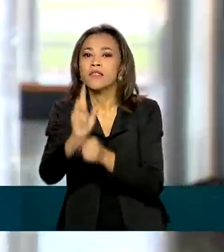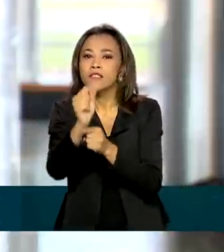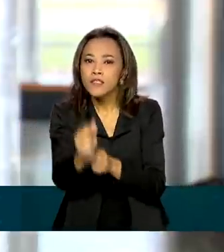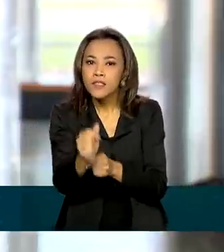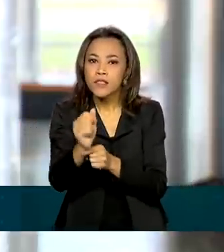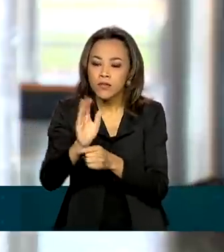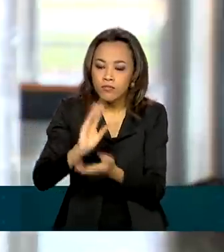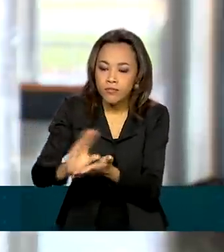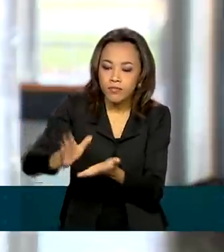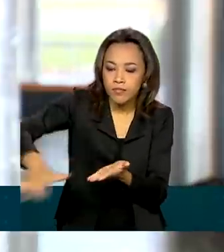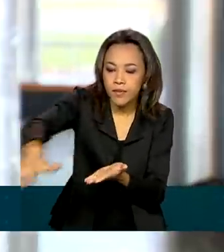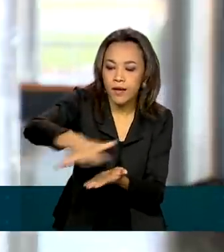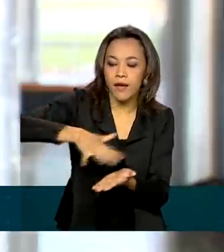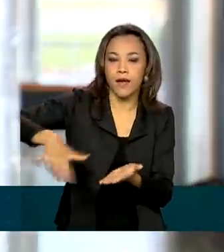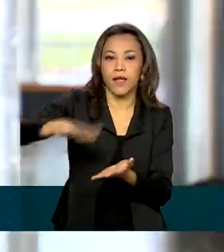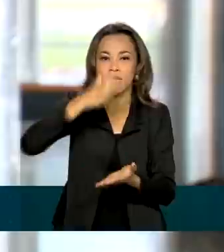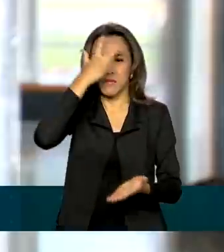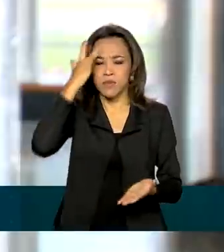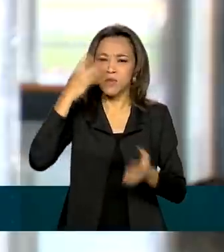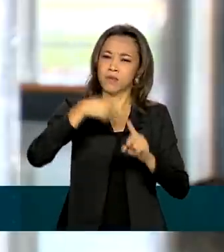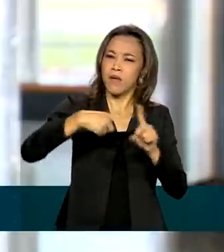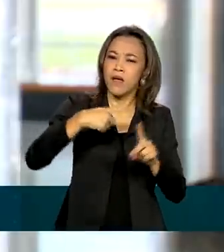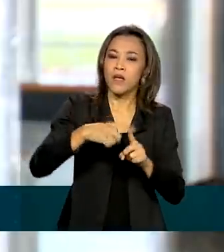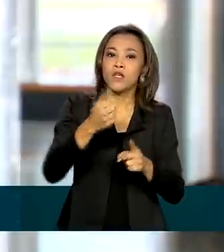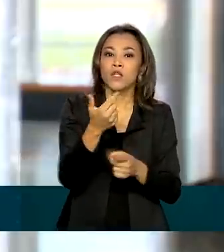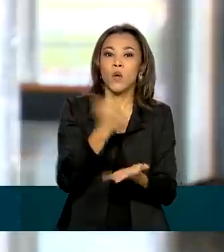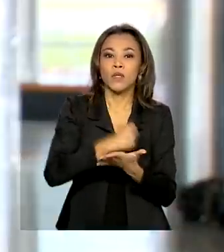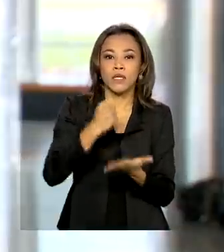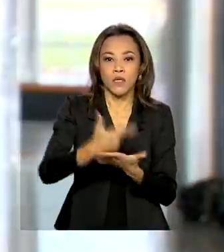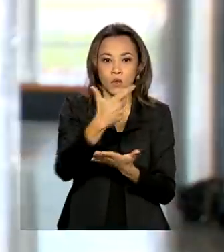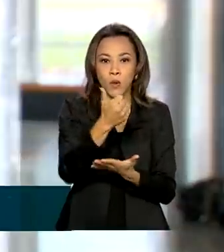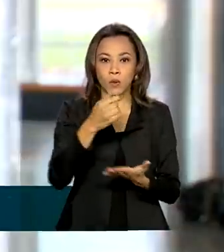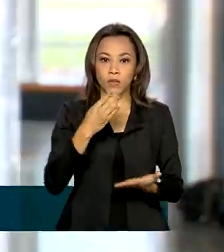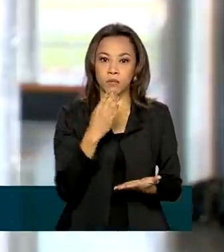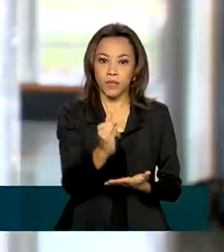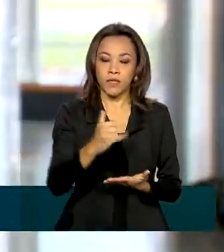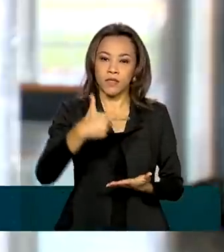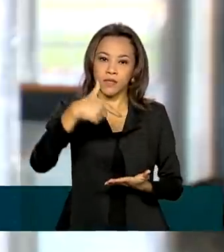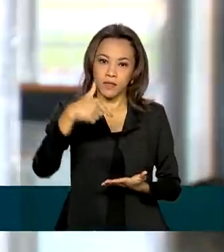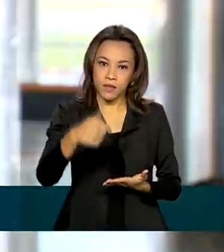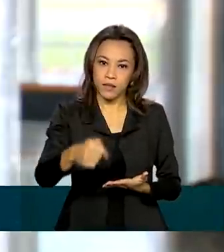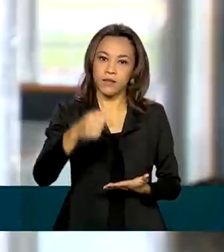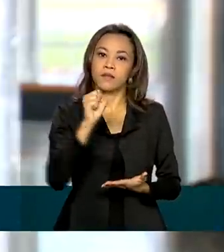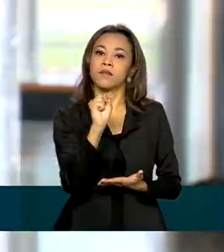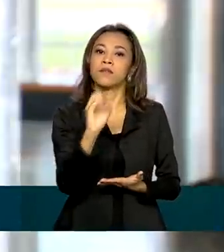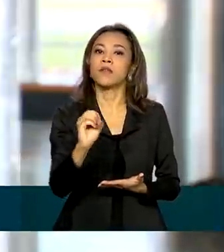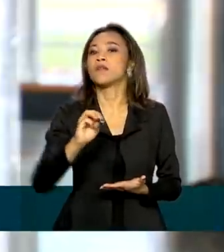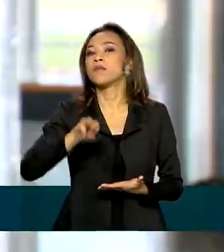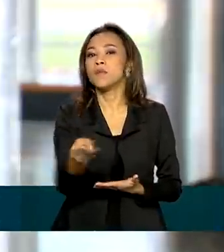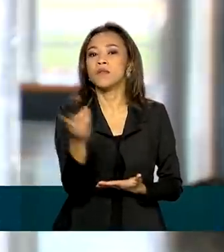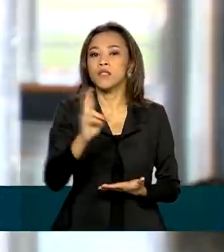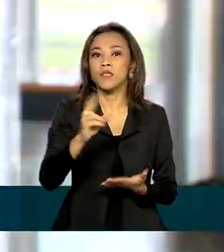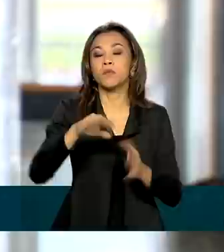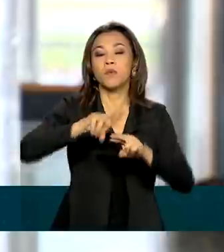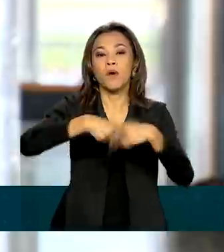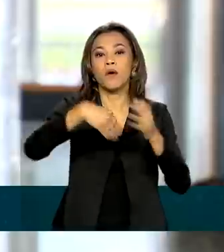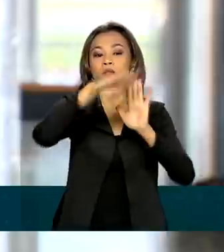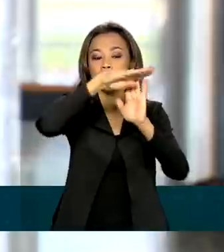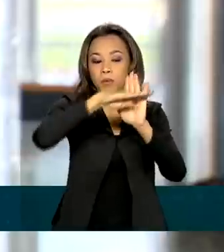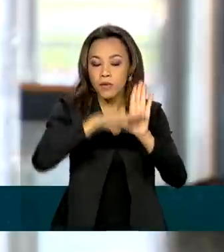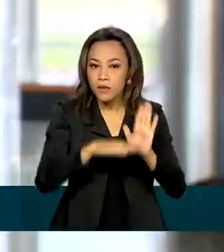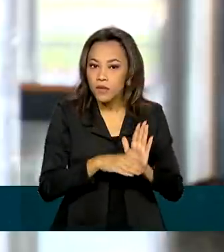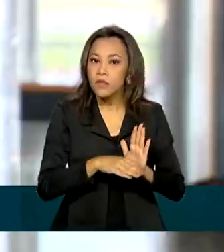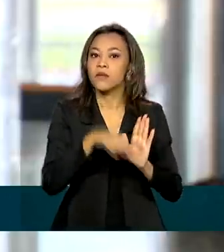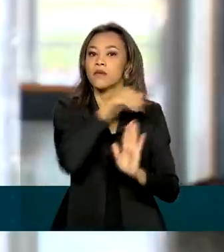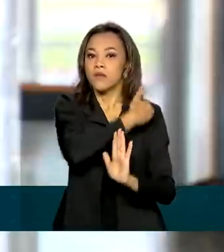investimentos. Os médio produtores contrataram 12 bilhões 780 milhões de reais com o Programa Nacional de Apoio